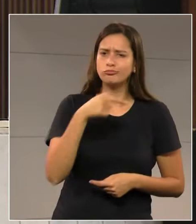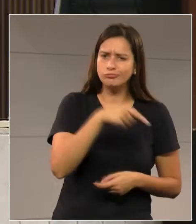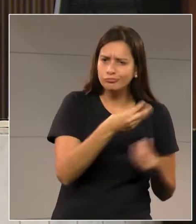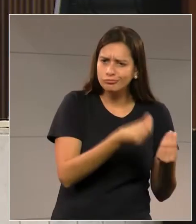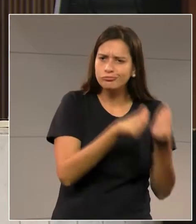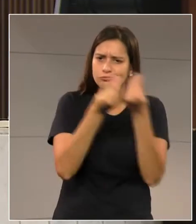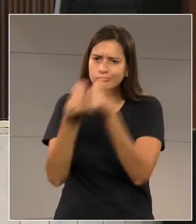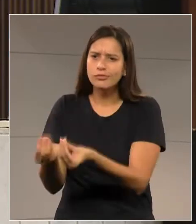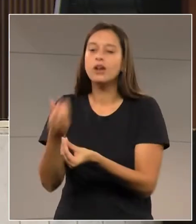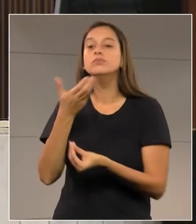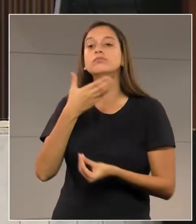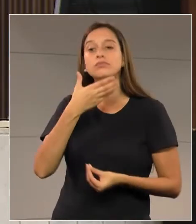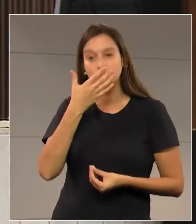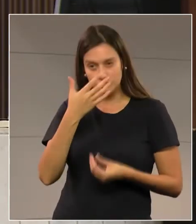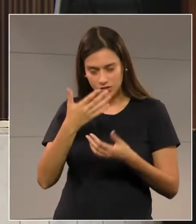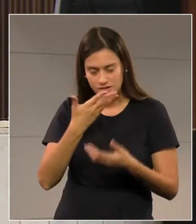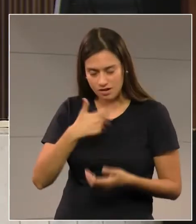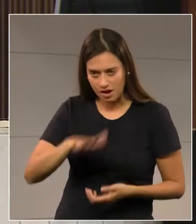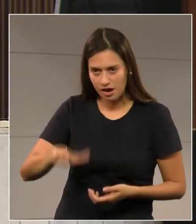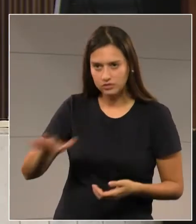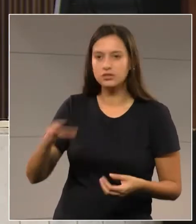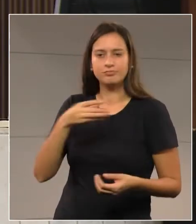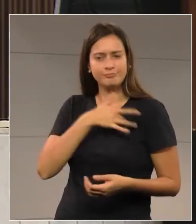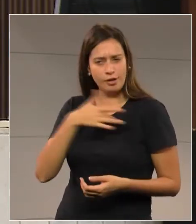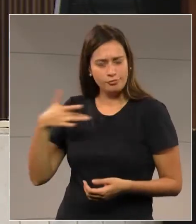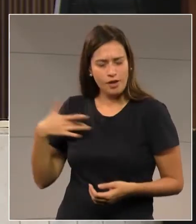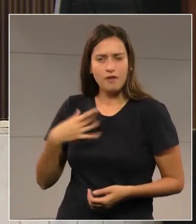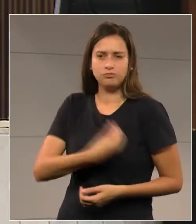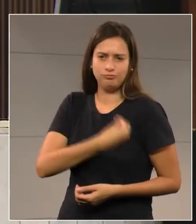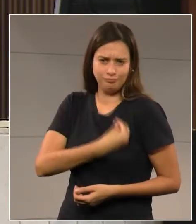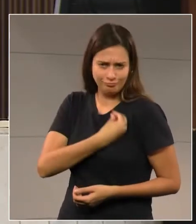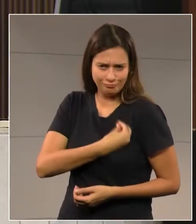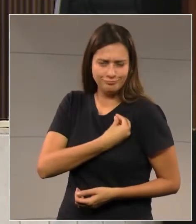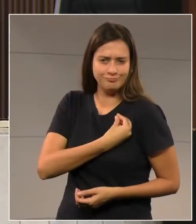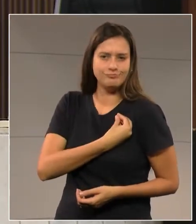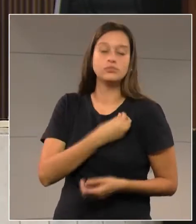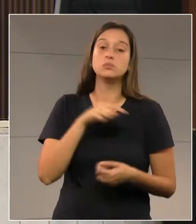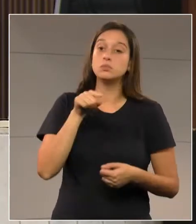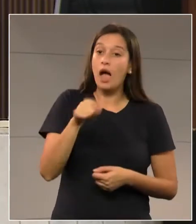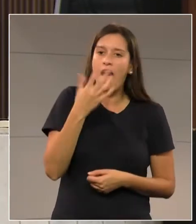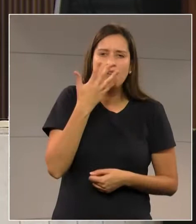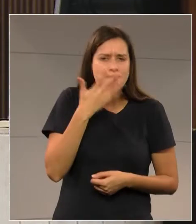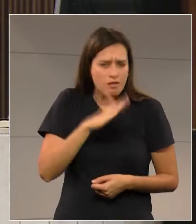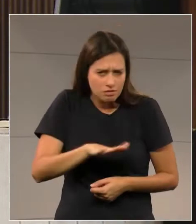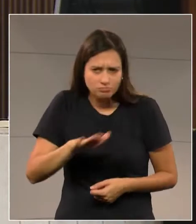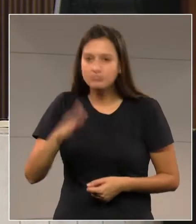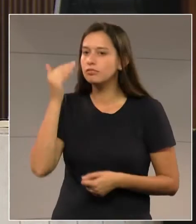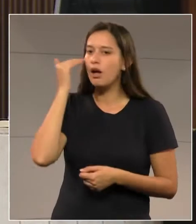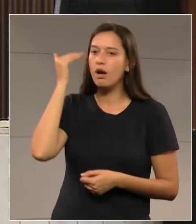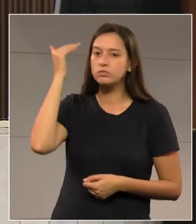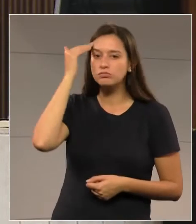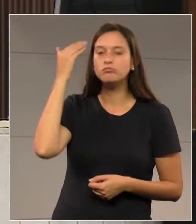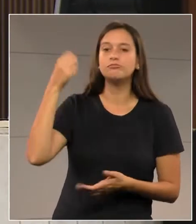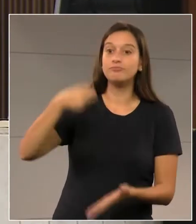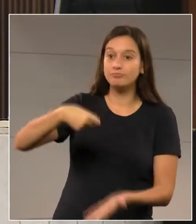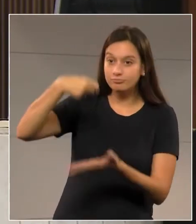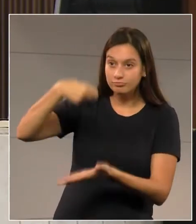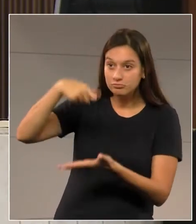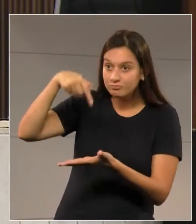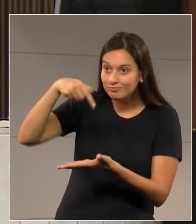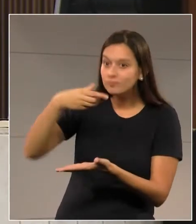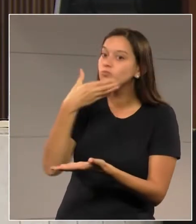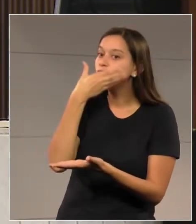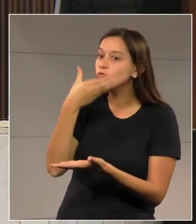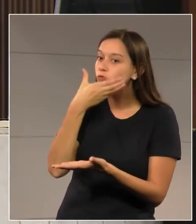para as crianças, para os adolescentes. Nessa sexta aqui, nós temos todos os produtos, deputado Goura, todos os produtos que são